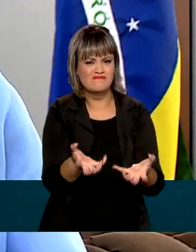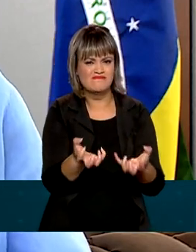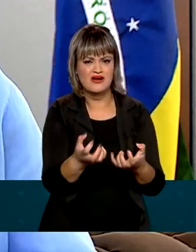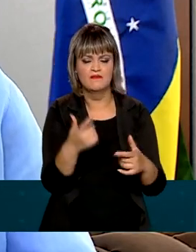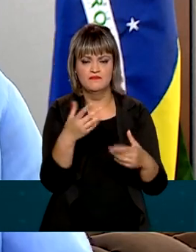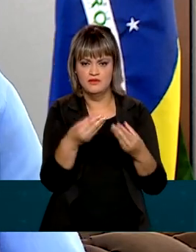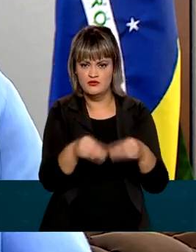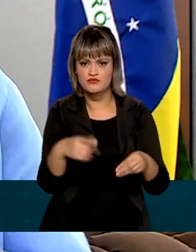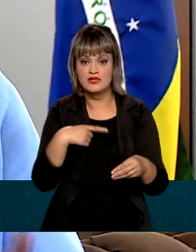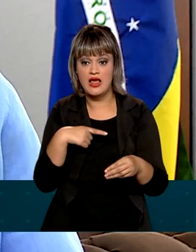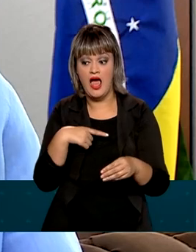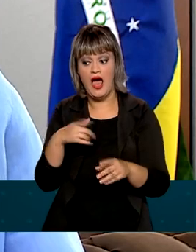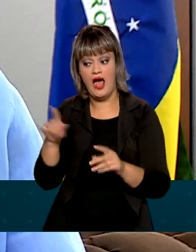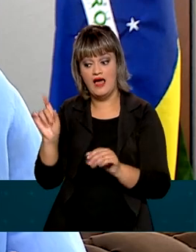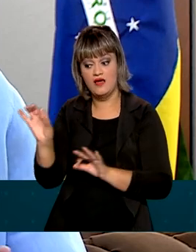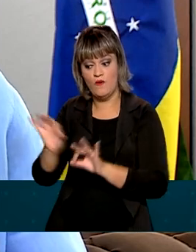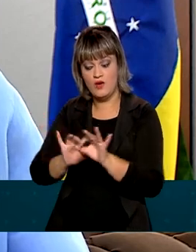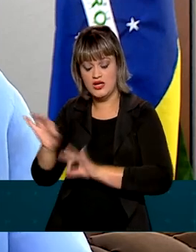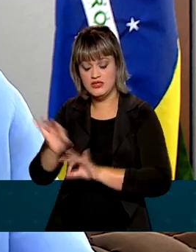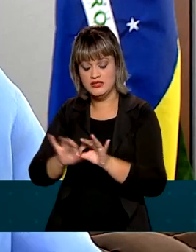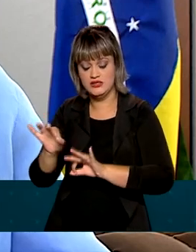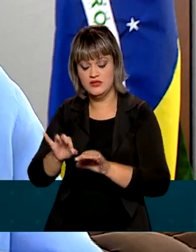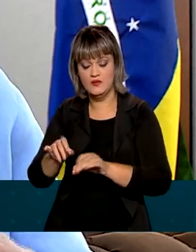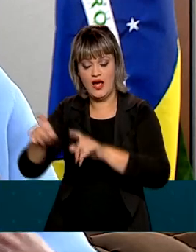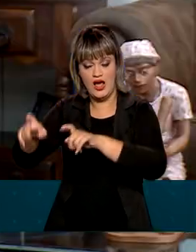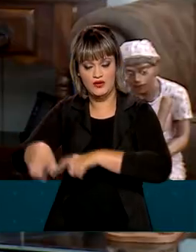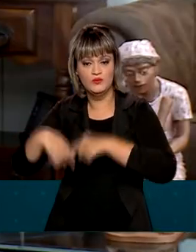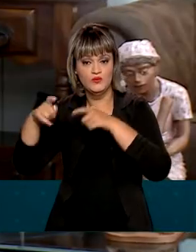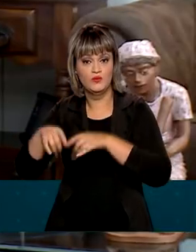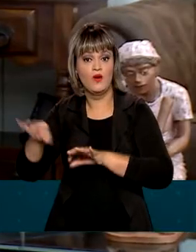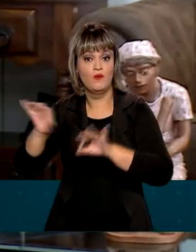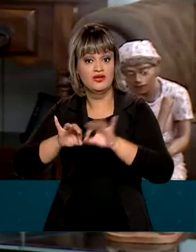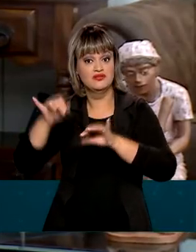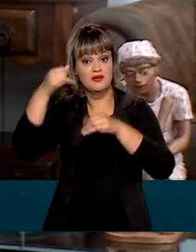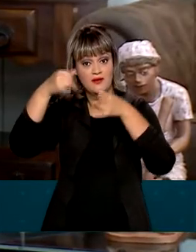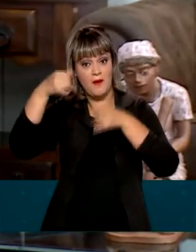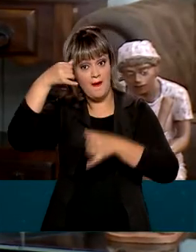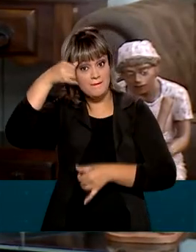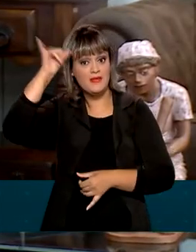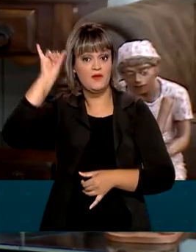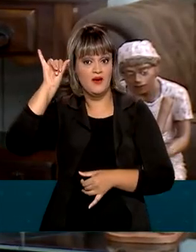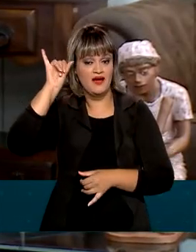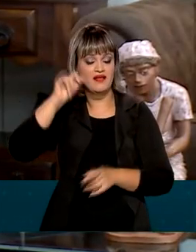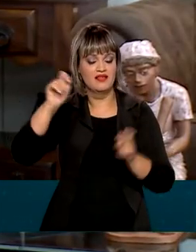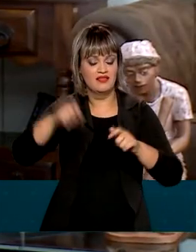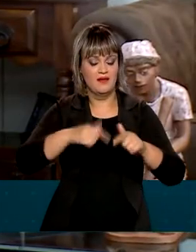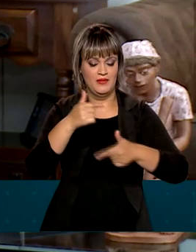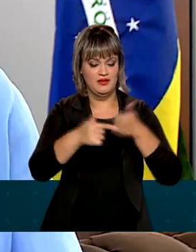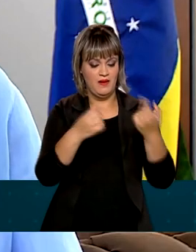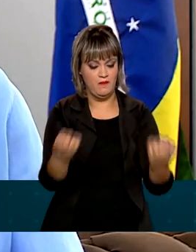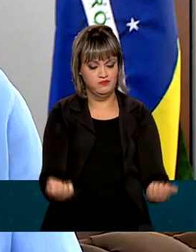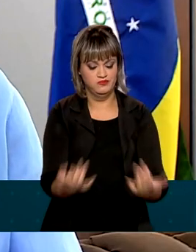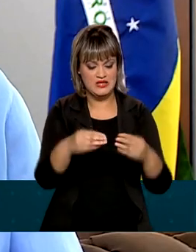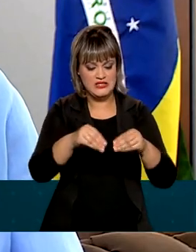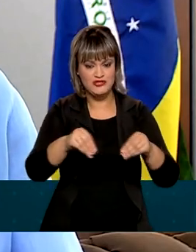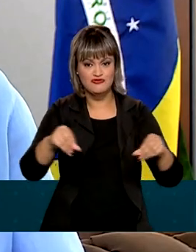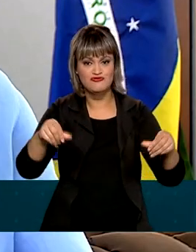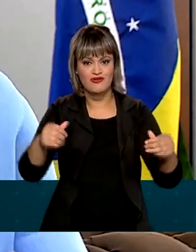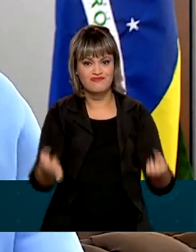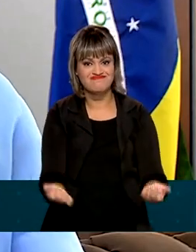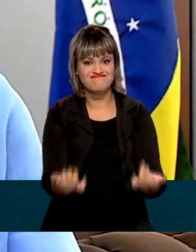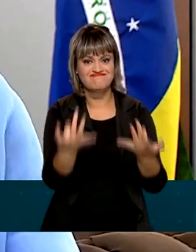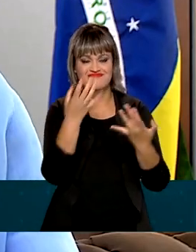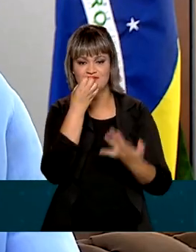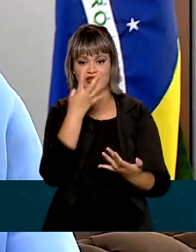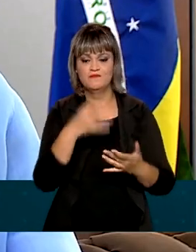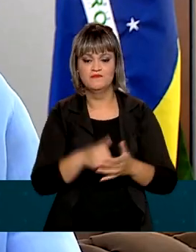agricultura e de uma pecuária mais eficientes, colocam uma produtividade maior naquela área. O Brasil tem feito o que